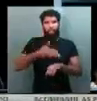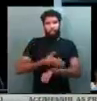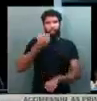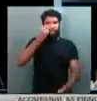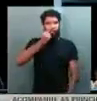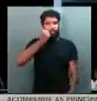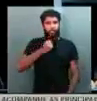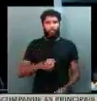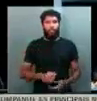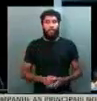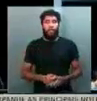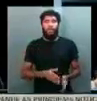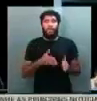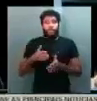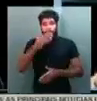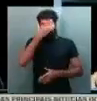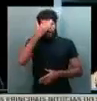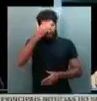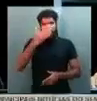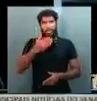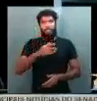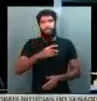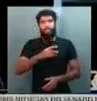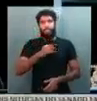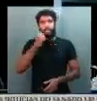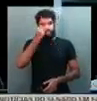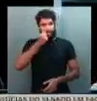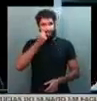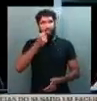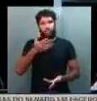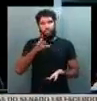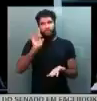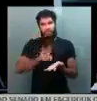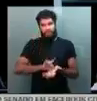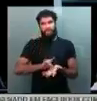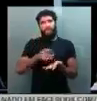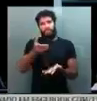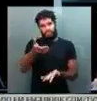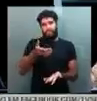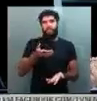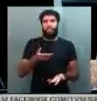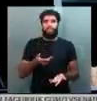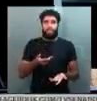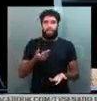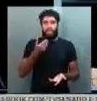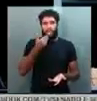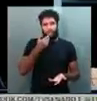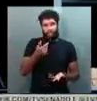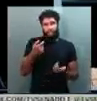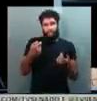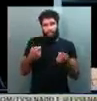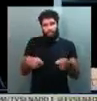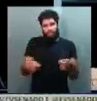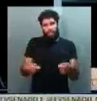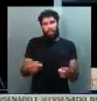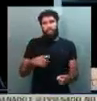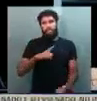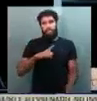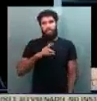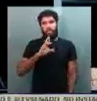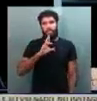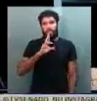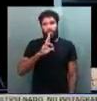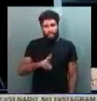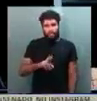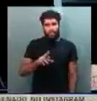Agradeço ao senador Jorge Carjuru o meu reconhecimento público, que, de fato, foi sua excelência que anunciou a necessidade que houvesse a réplica